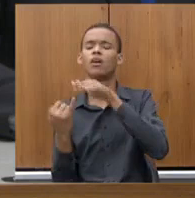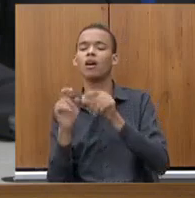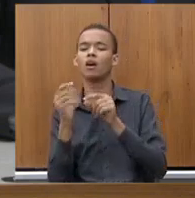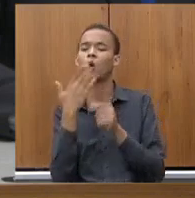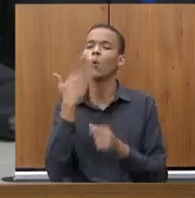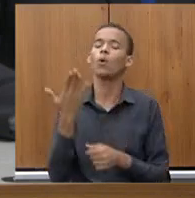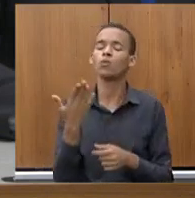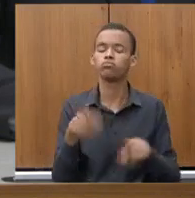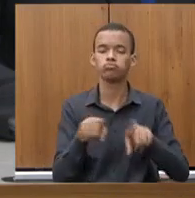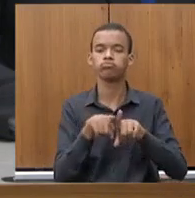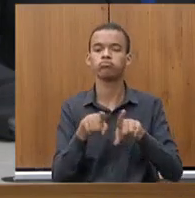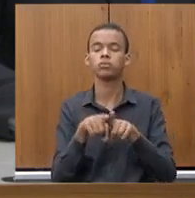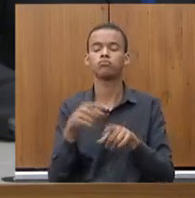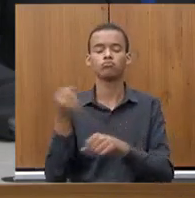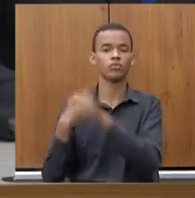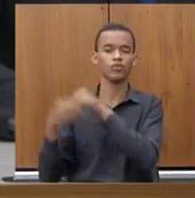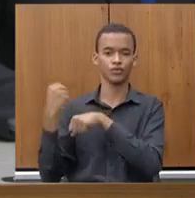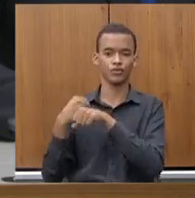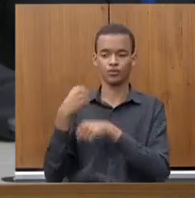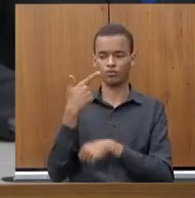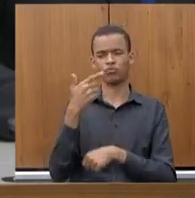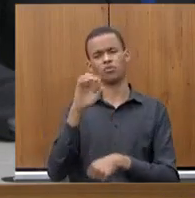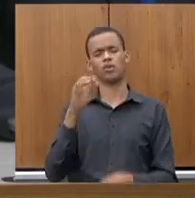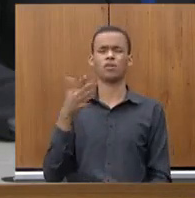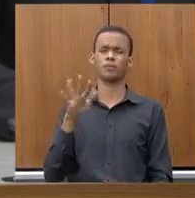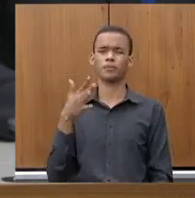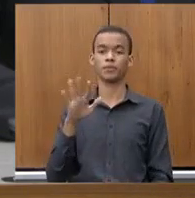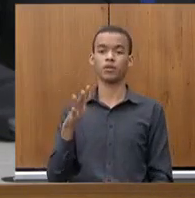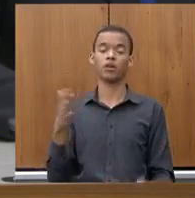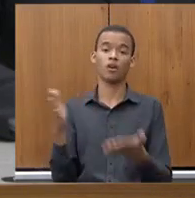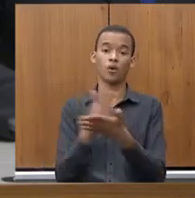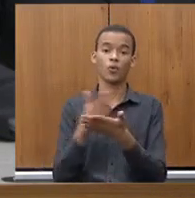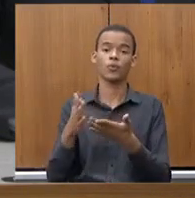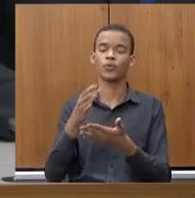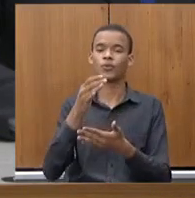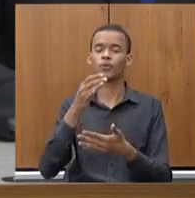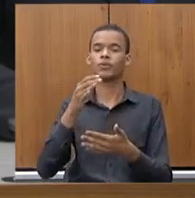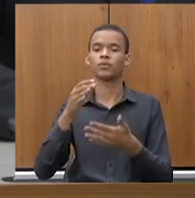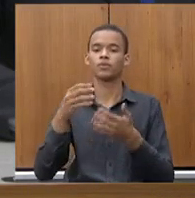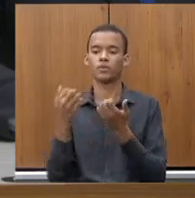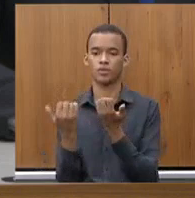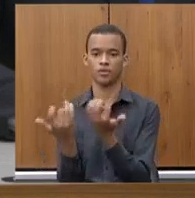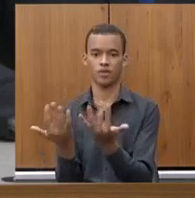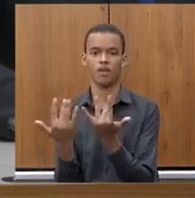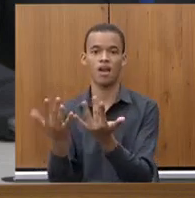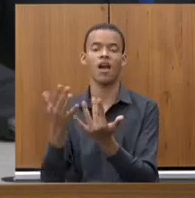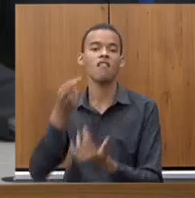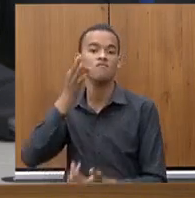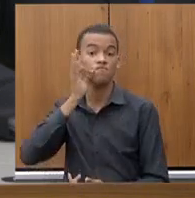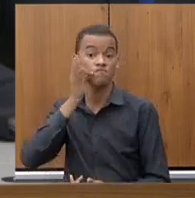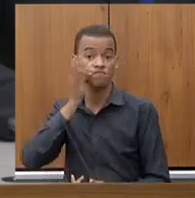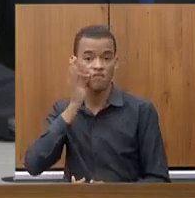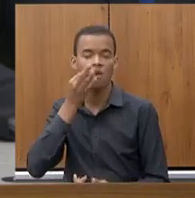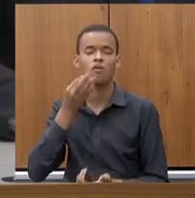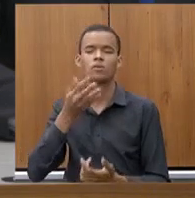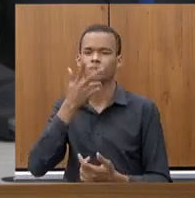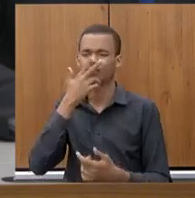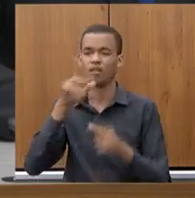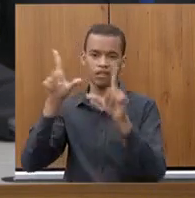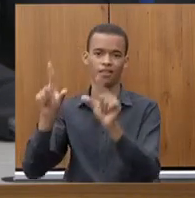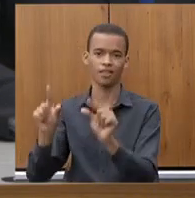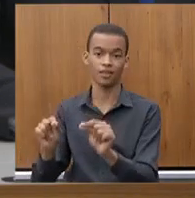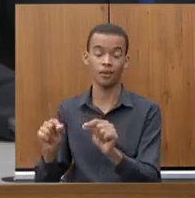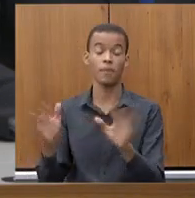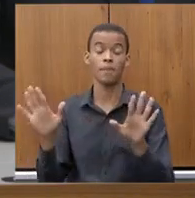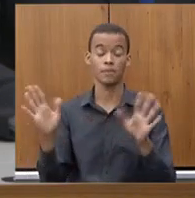que há 20 e poucos anos atrás a nossa produtividade de café era sete sacas por hectare. Eu falo que eu sou produtor, hoje nós temos uma média